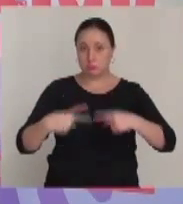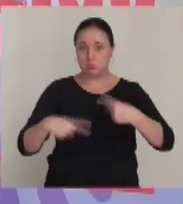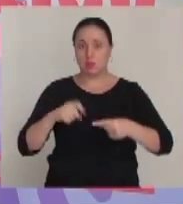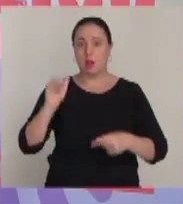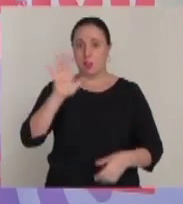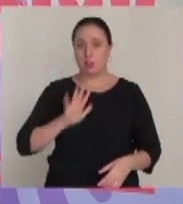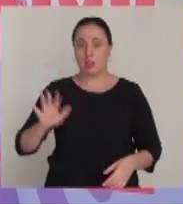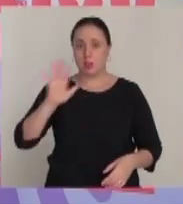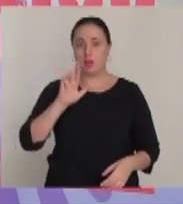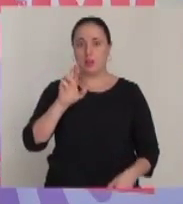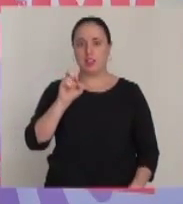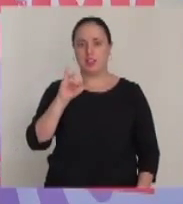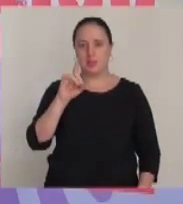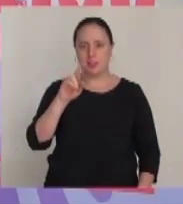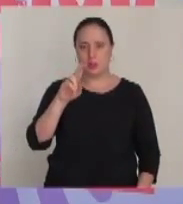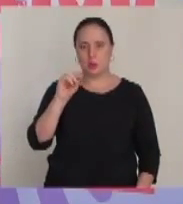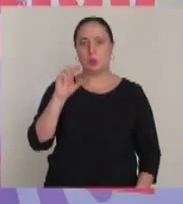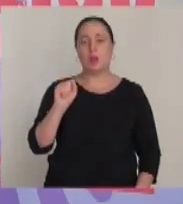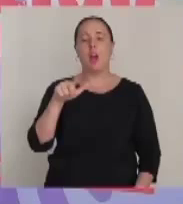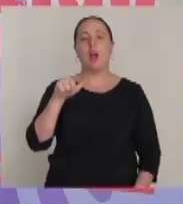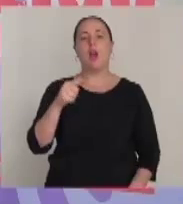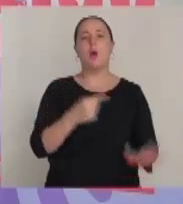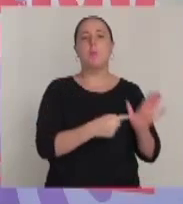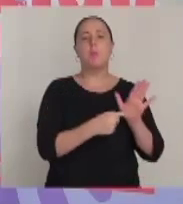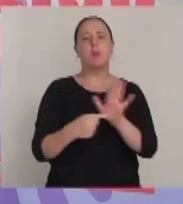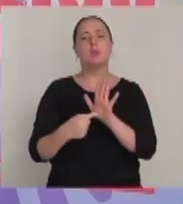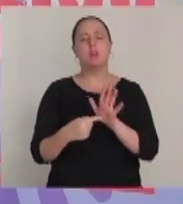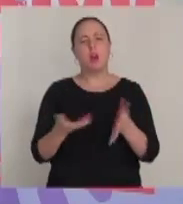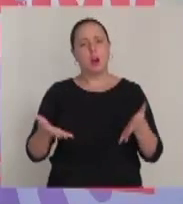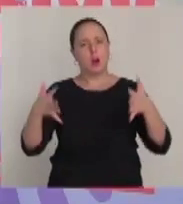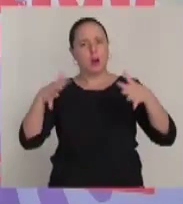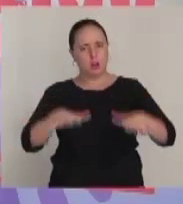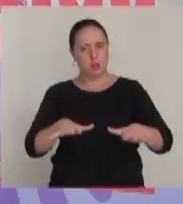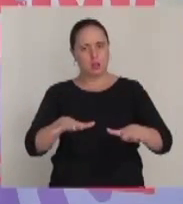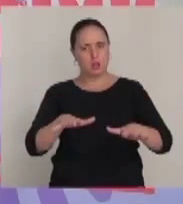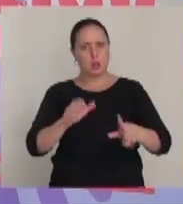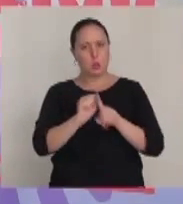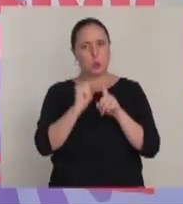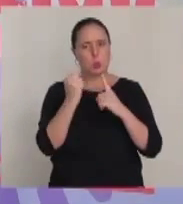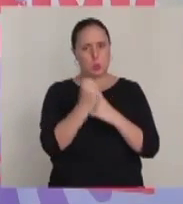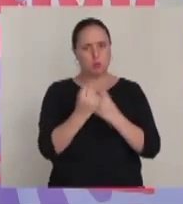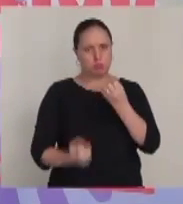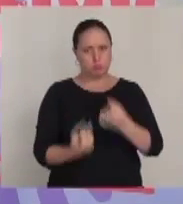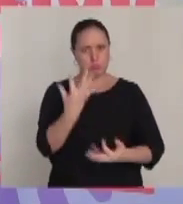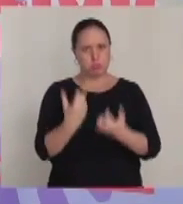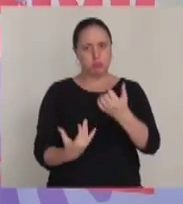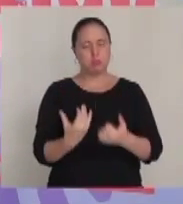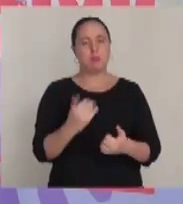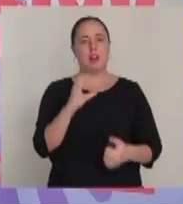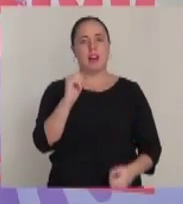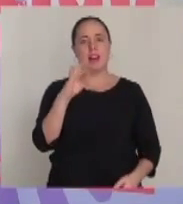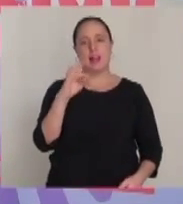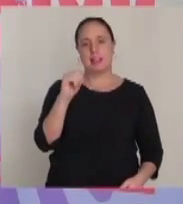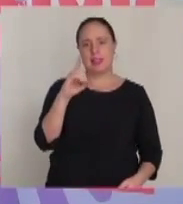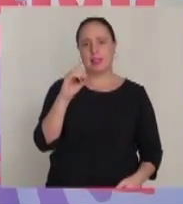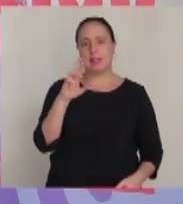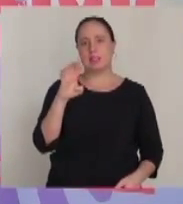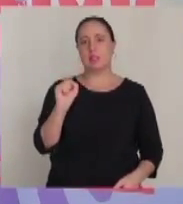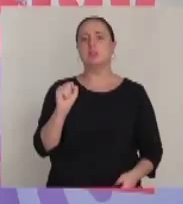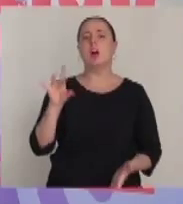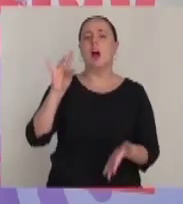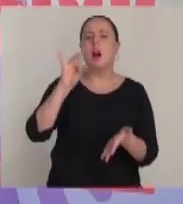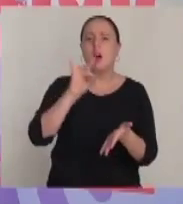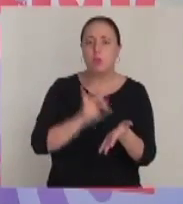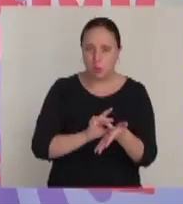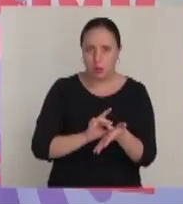novidade desta Política Nacional de Resíduos Sólidos é trazer a inclusão socioprodutiva de